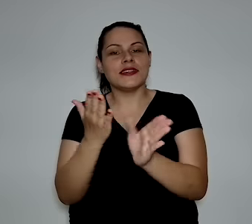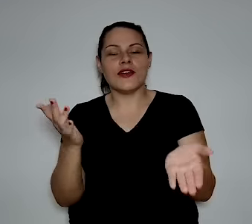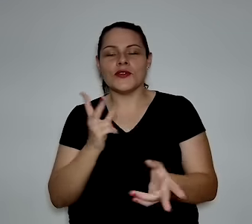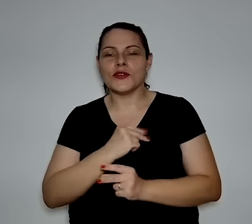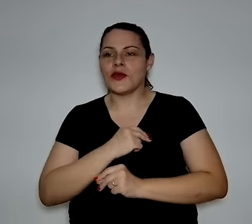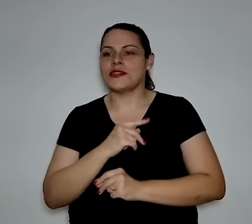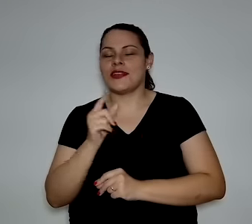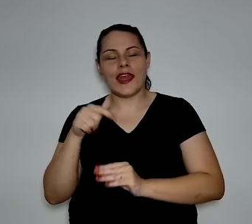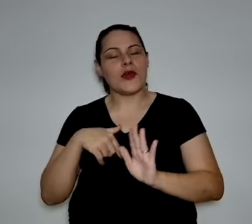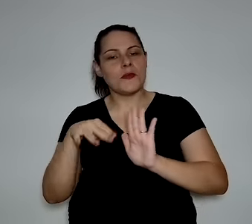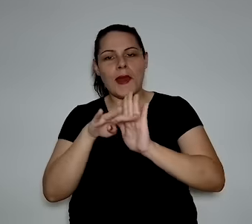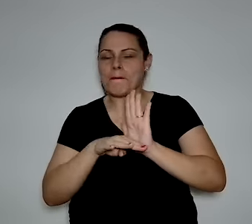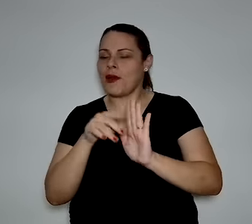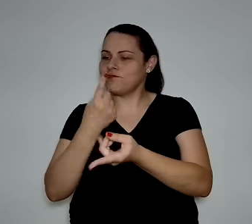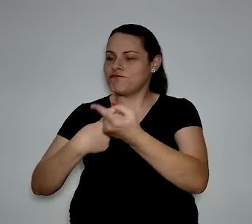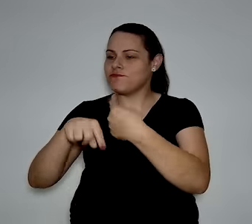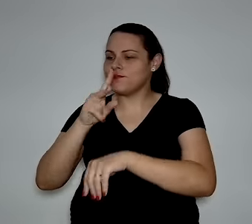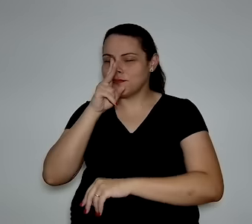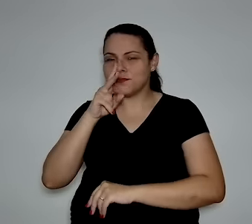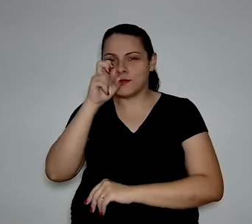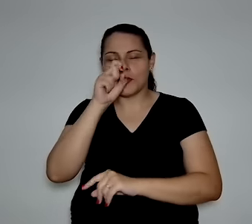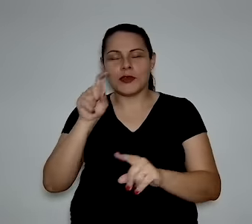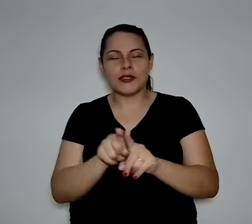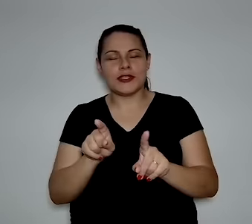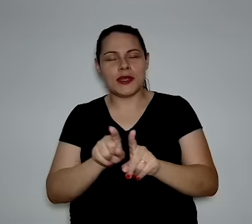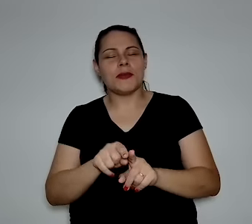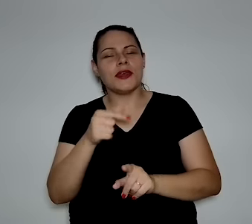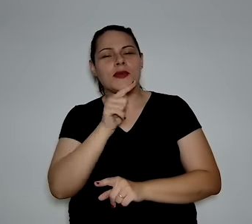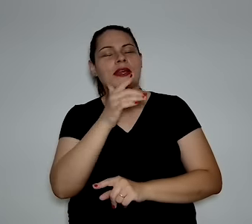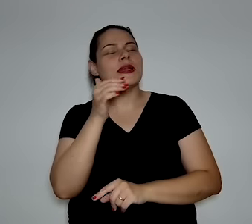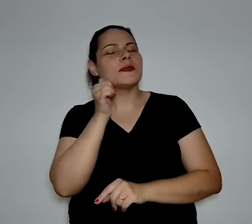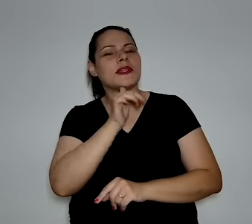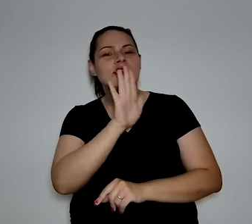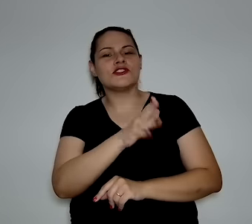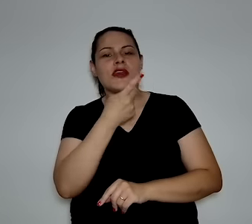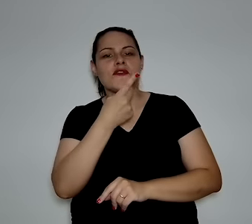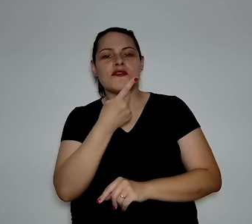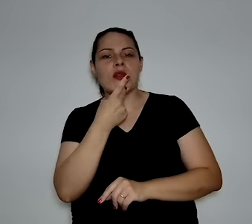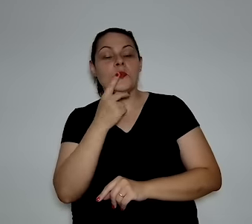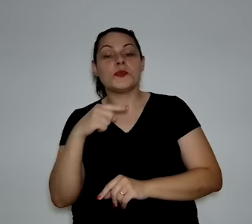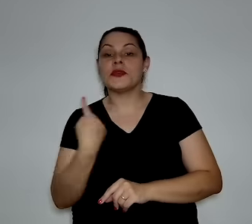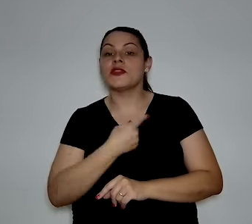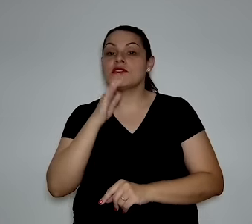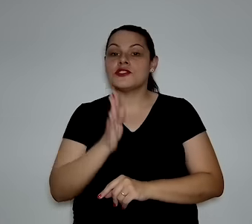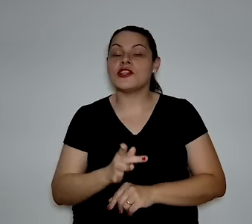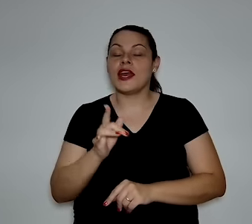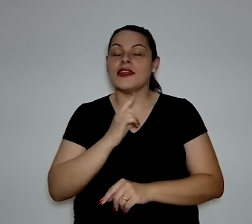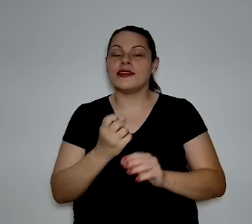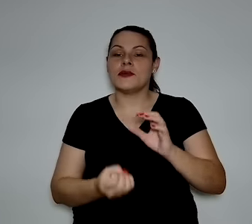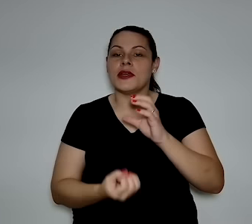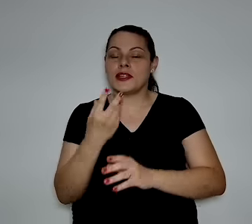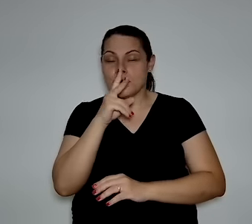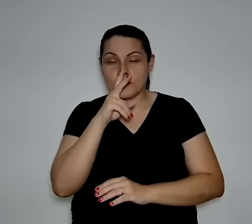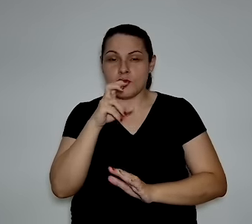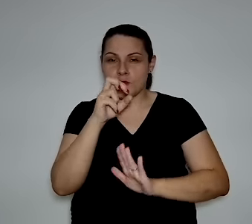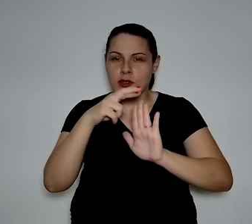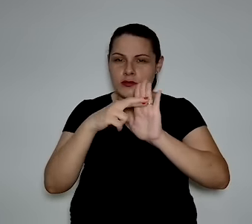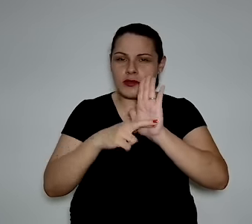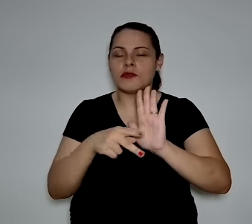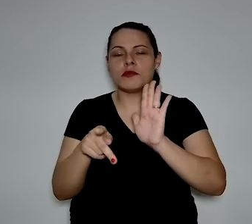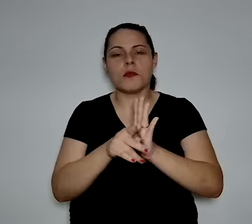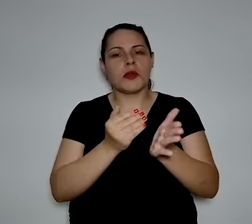Então, é uma pauta que tem avançado muito, como a Elba mencionou, a gente já tem um esboço